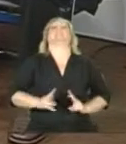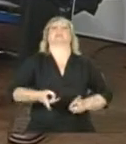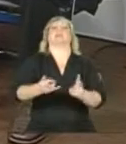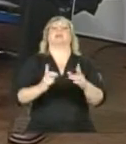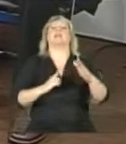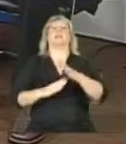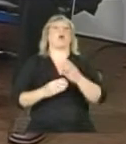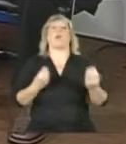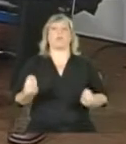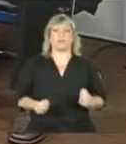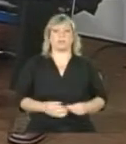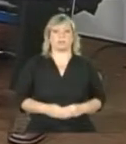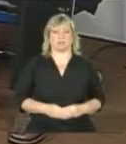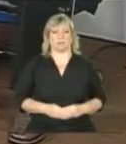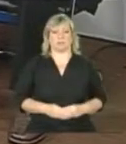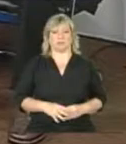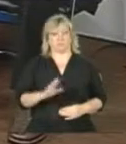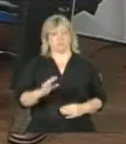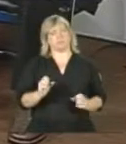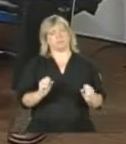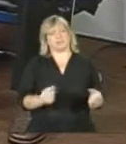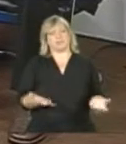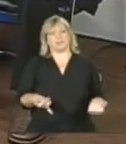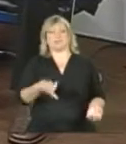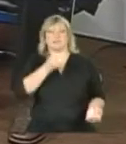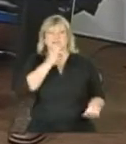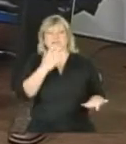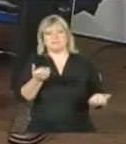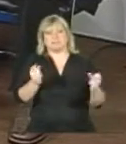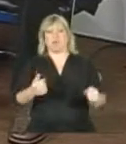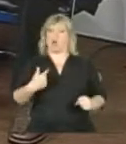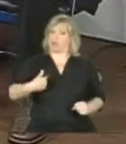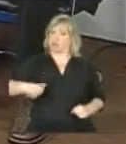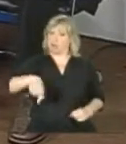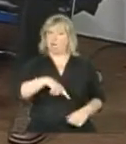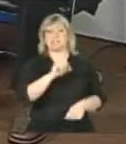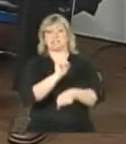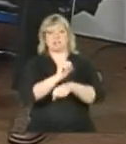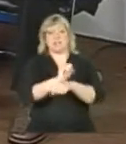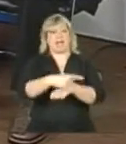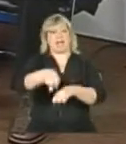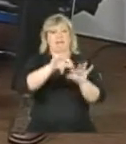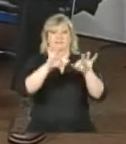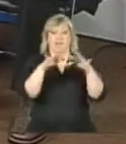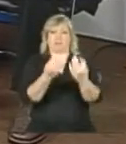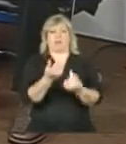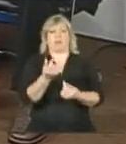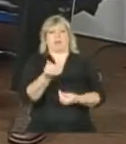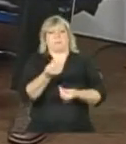Pode. Eu diria, infelizmente, pode. A gente espera que ela possa superar a sua condição de pobreza e sair do programa.